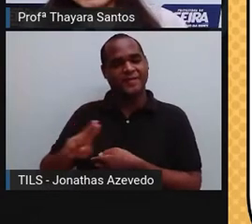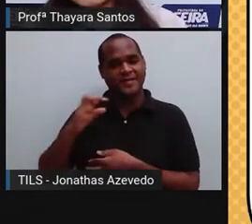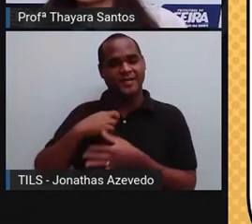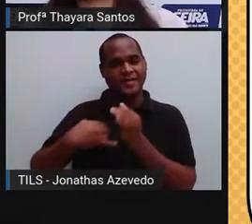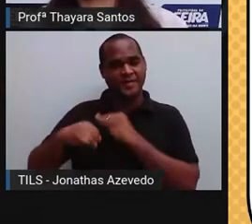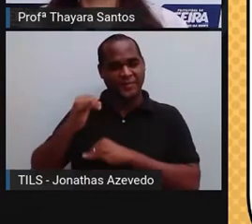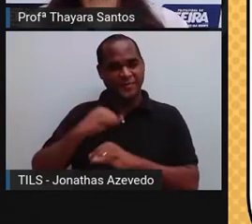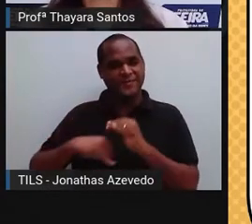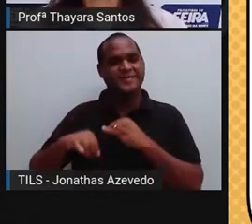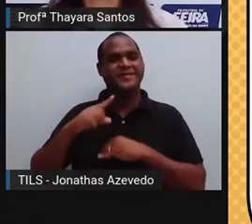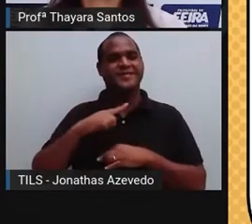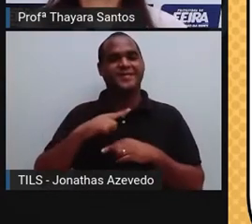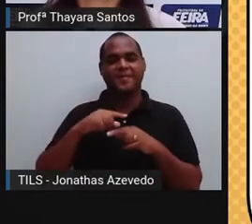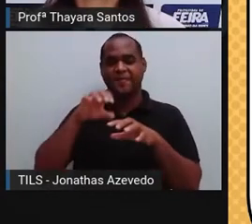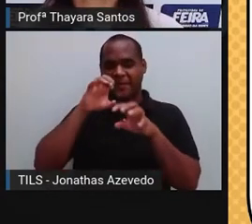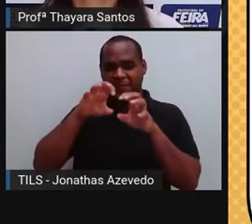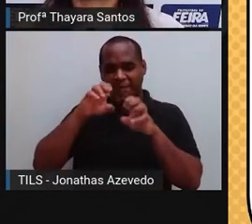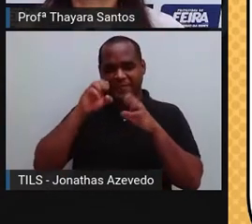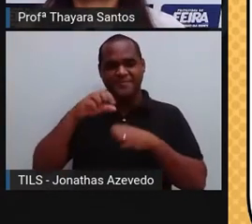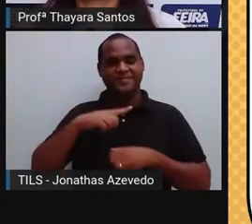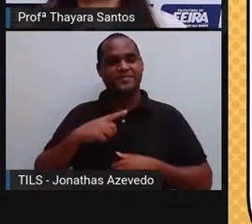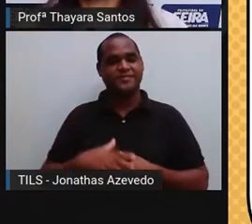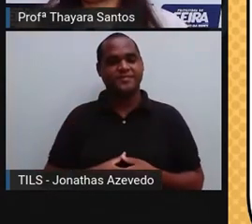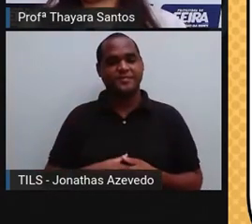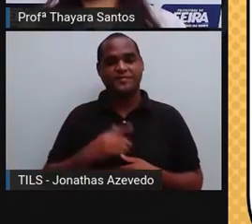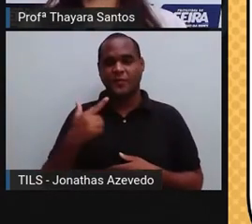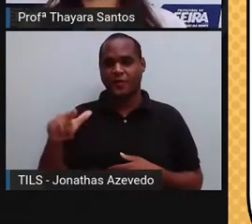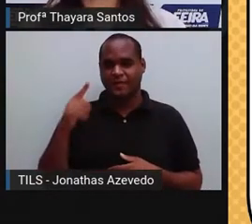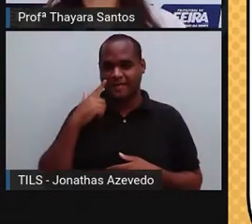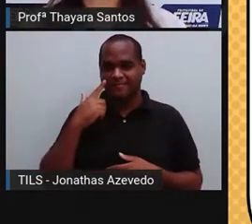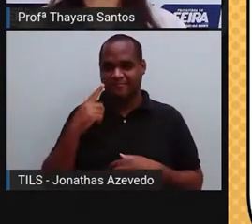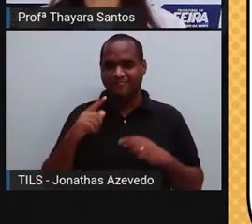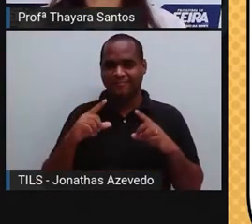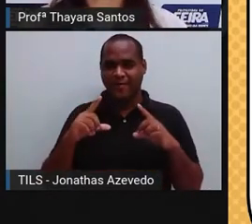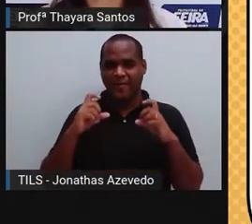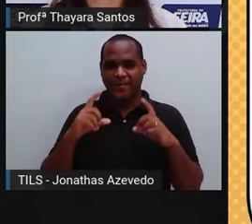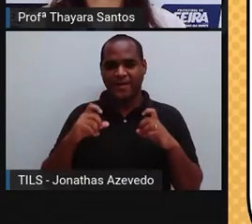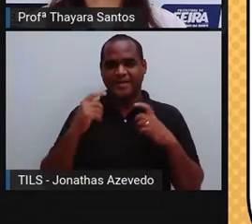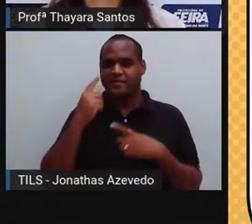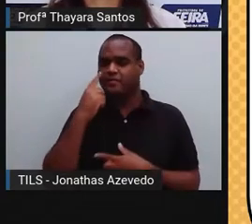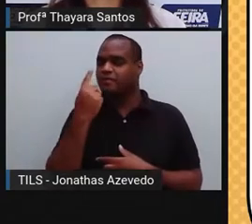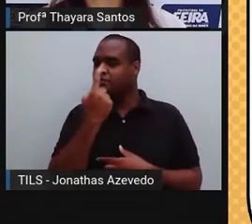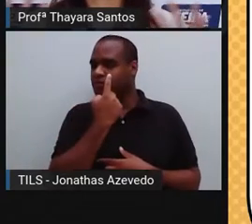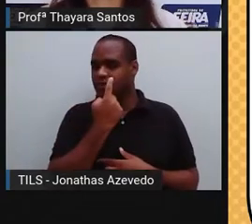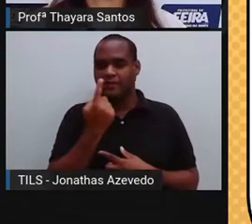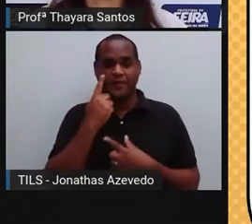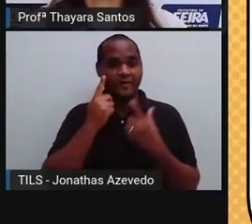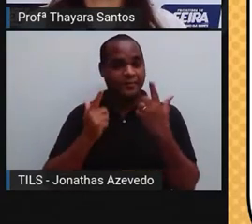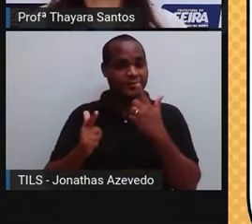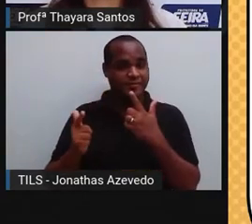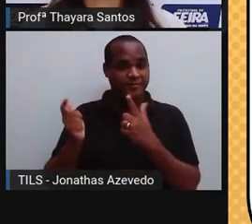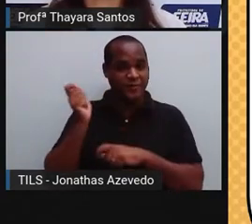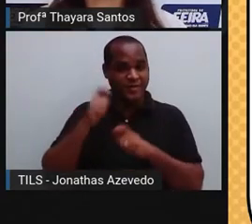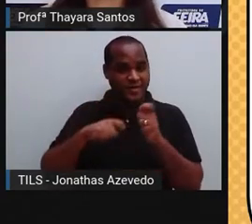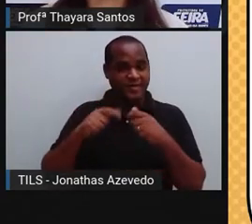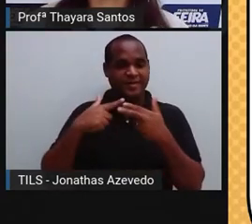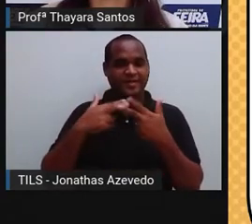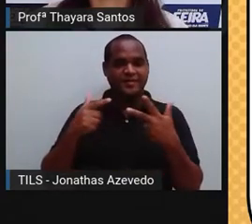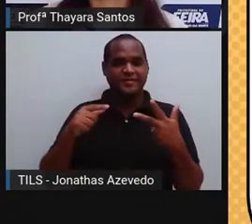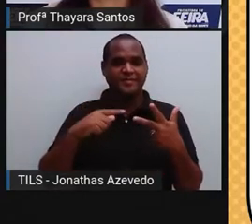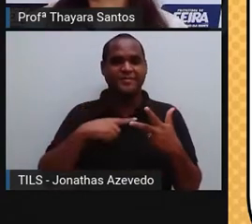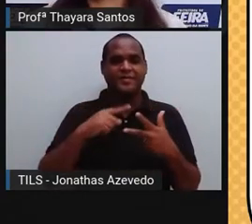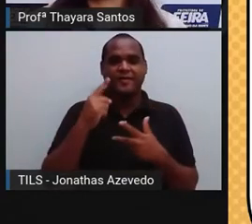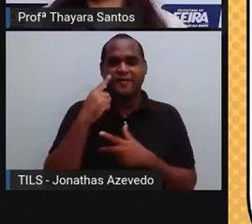-receptores. A gente tem também os fotorreceptores, que são aqueles que vão capturar, captar os estímulos